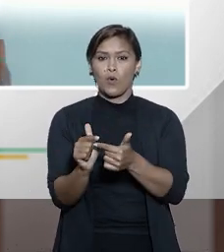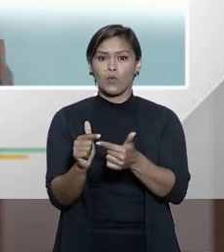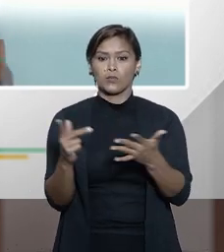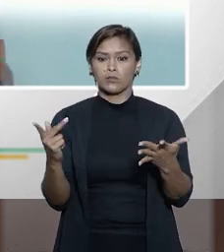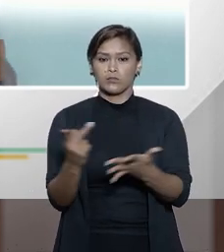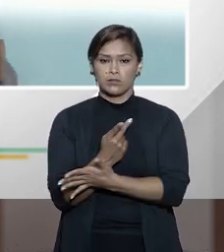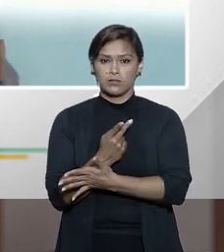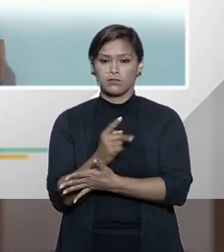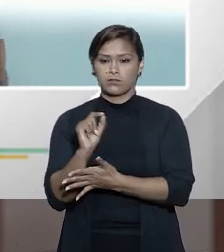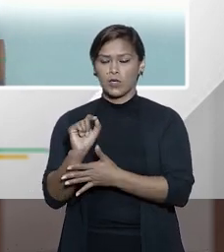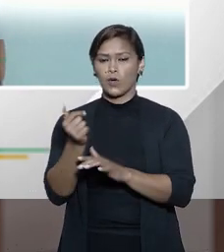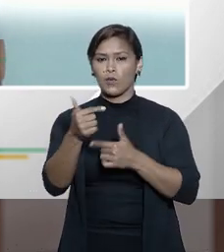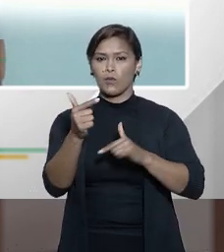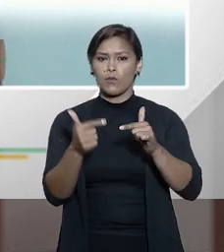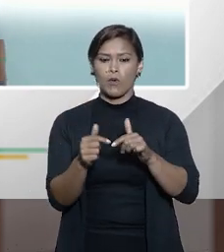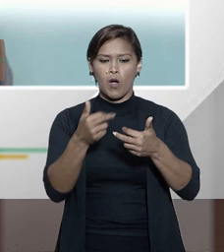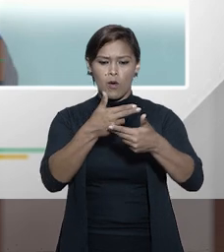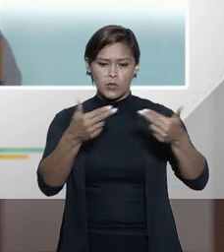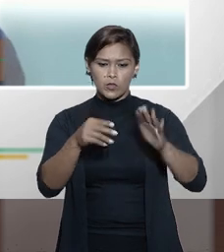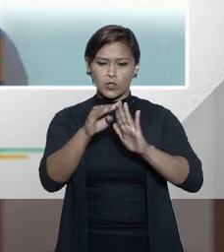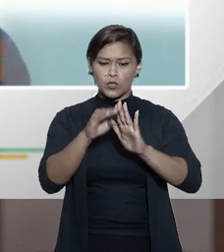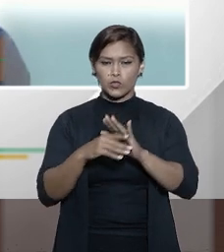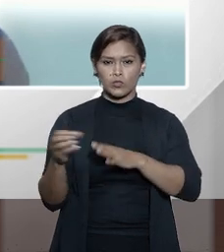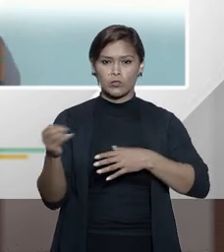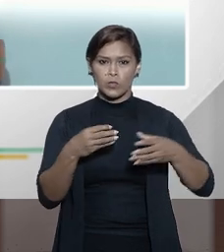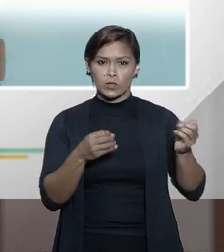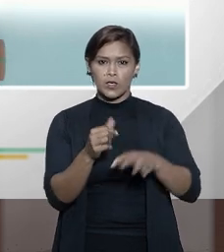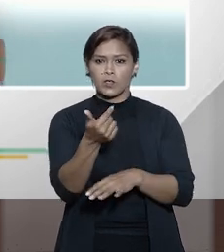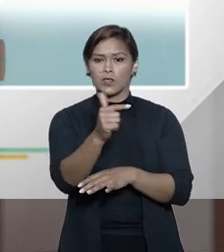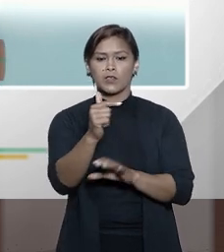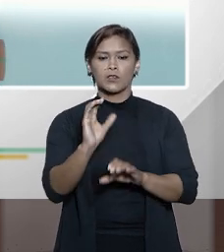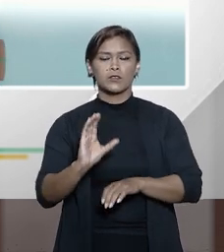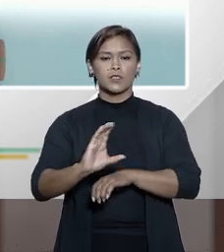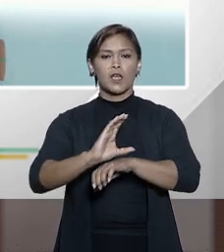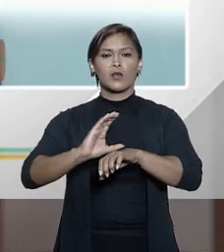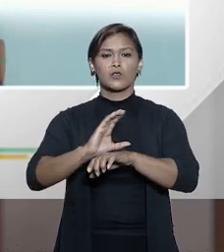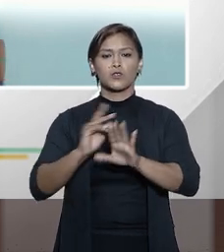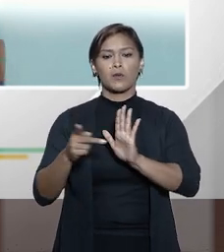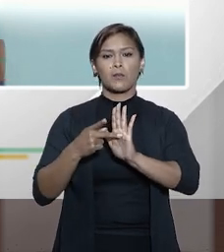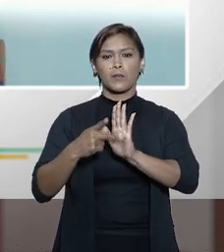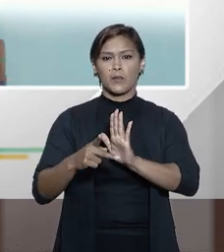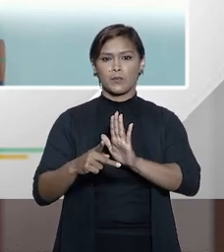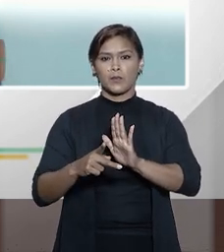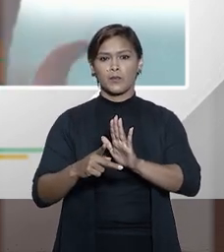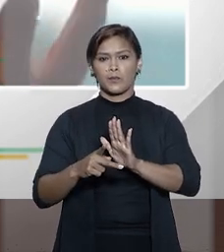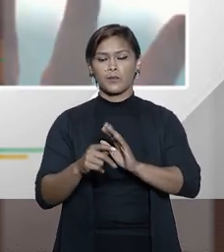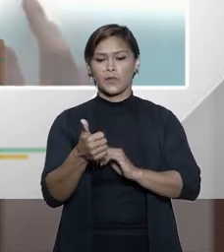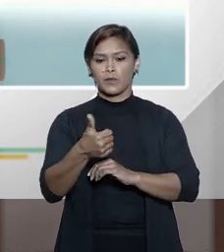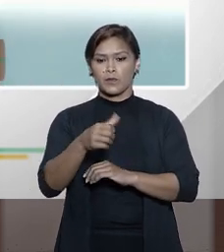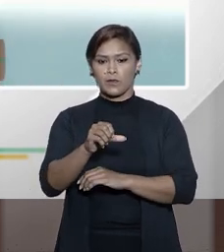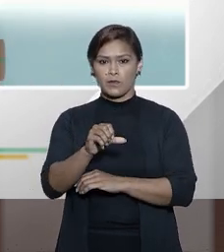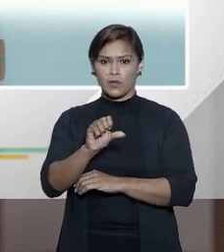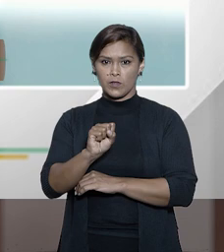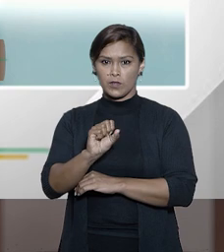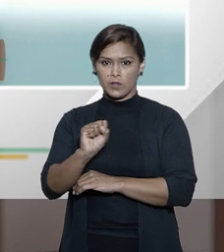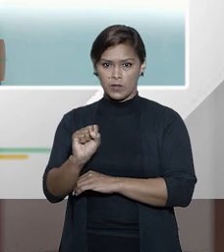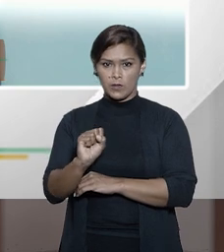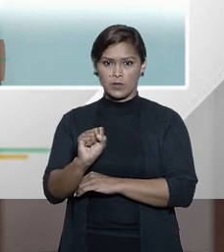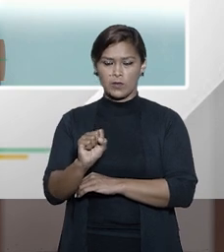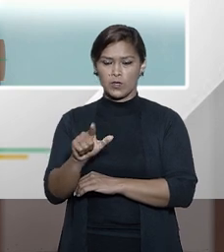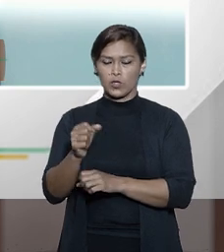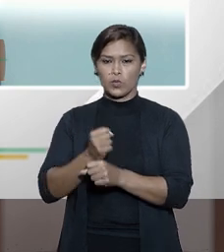operacionalidade com outros instrumentos mais modernos que não tem sede constitucional. Em 1988,